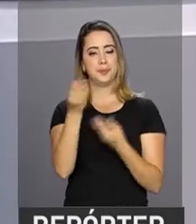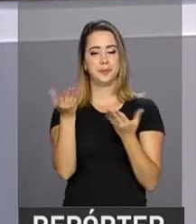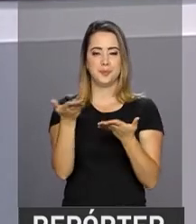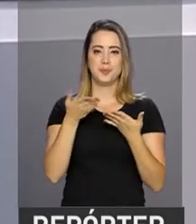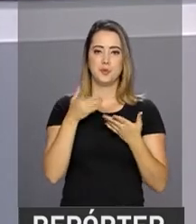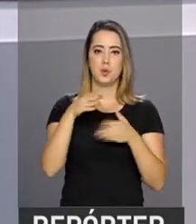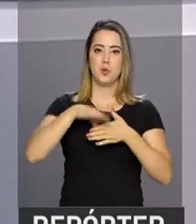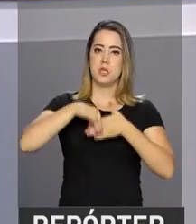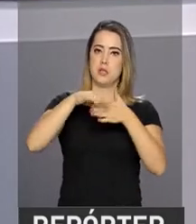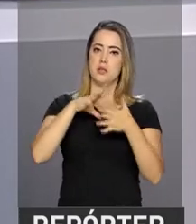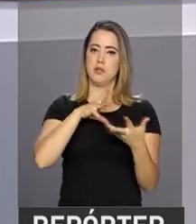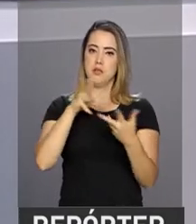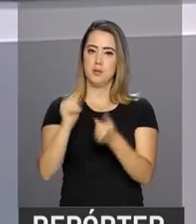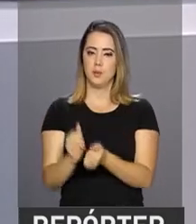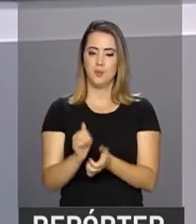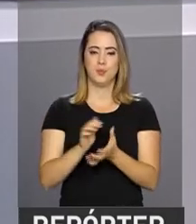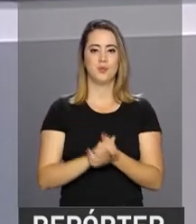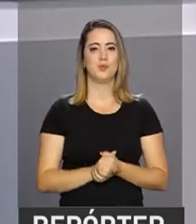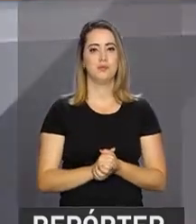líderes de todo o planeta.